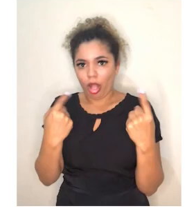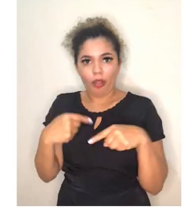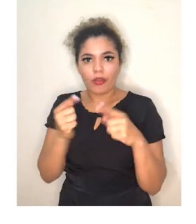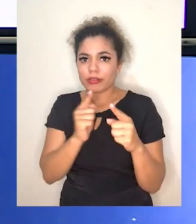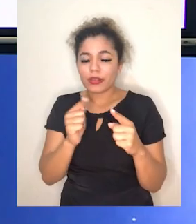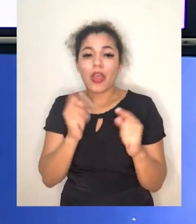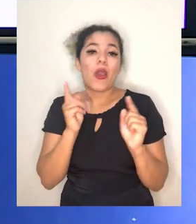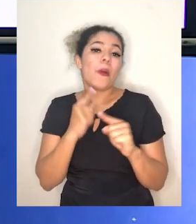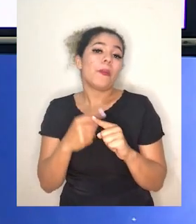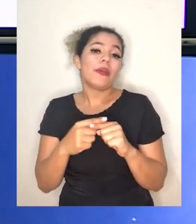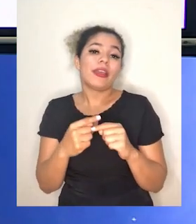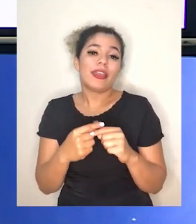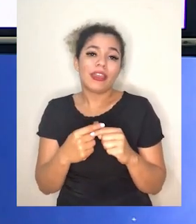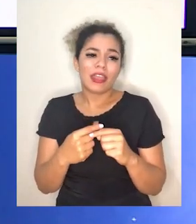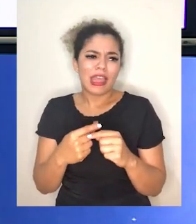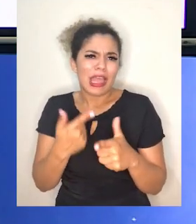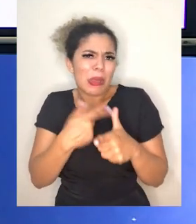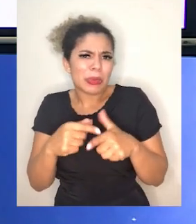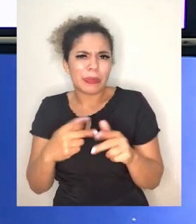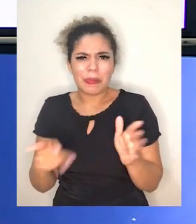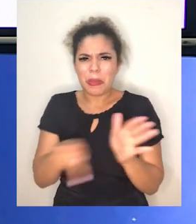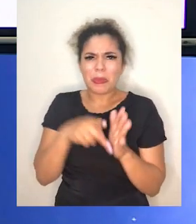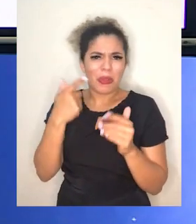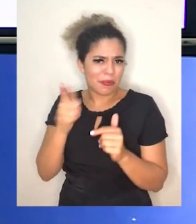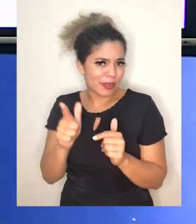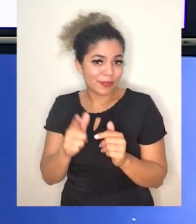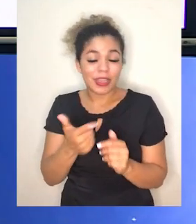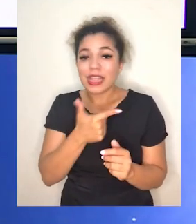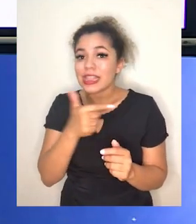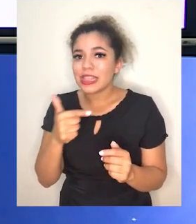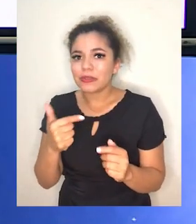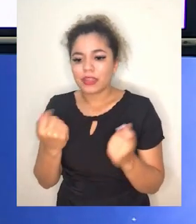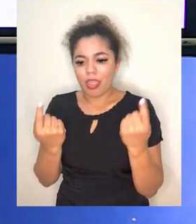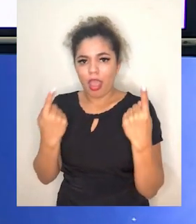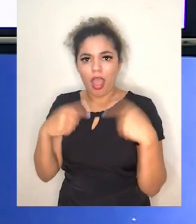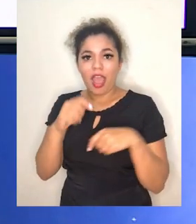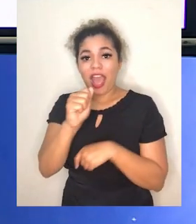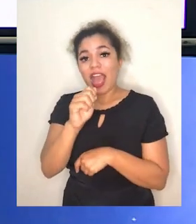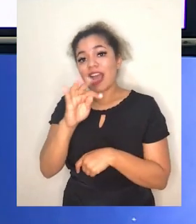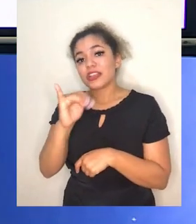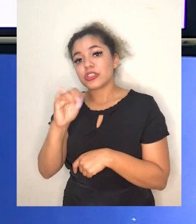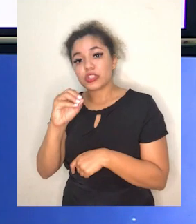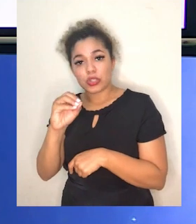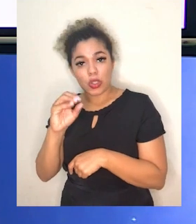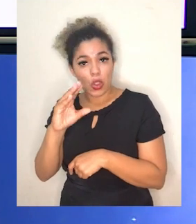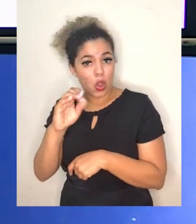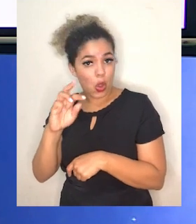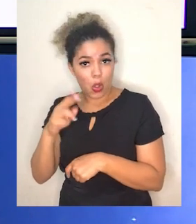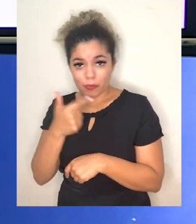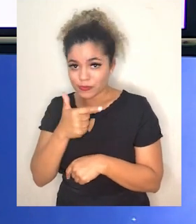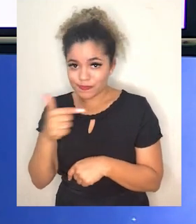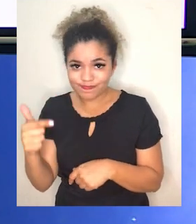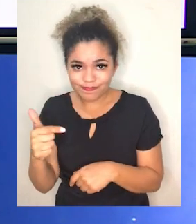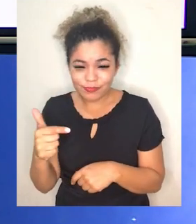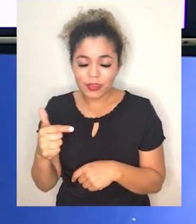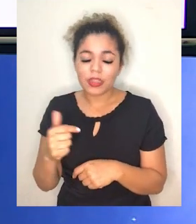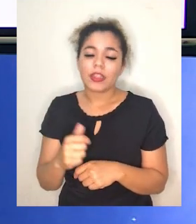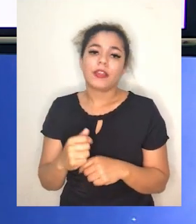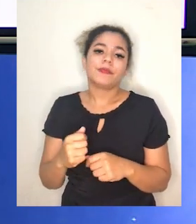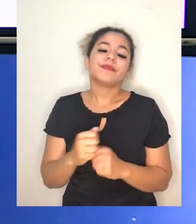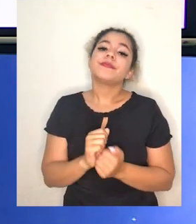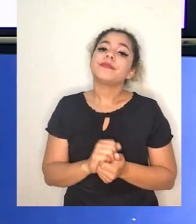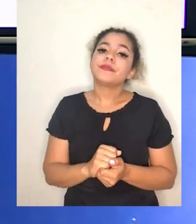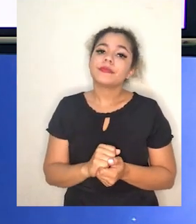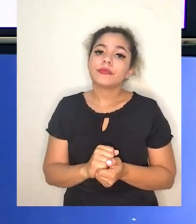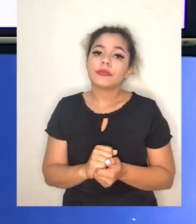porque ele mesmo se combateria. Então, aqui nós não temos anticorpos. O sangue tipo AB não possui anticorpos contra nenhum tipo A, nem o